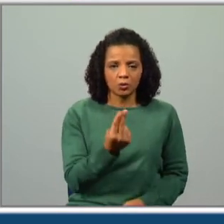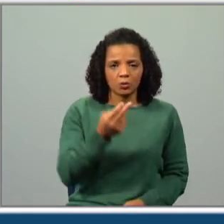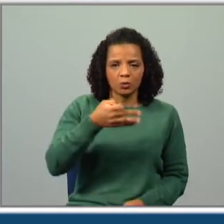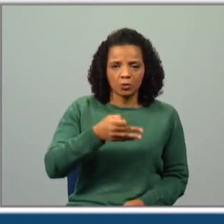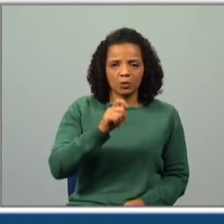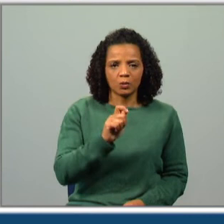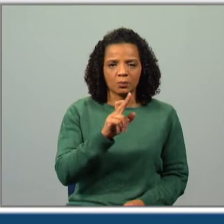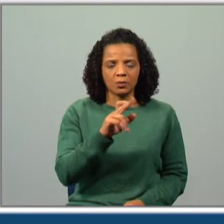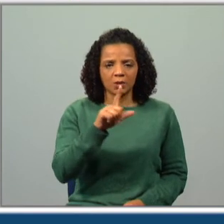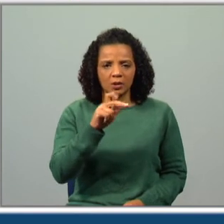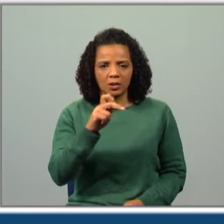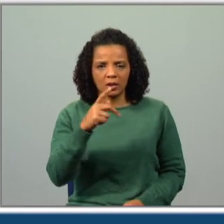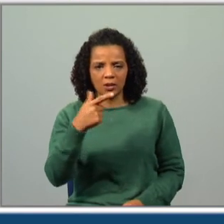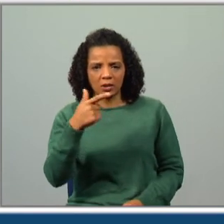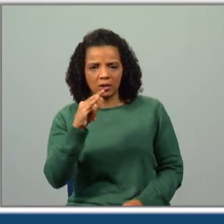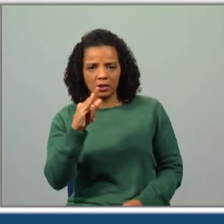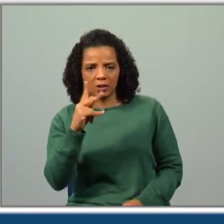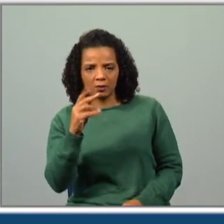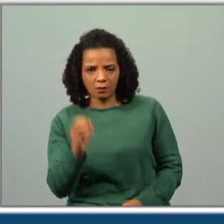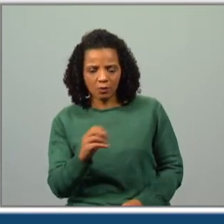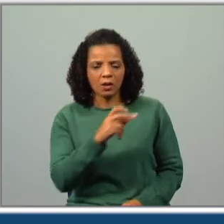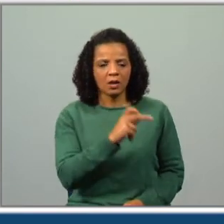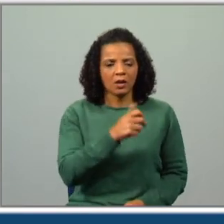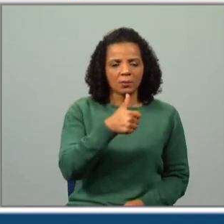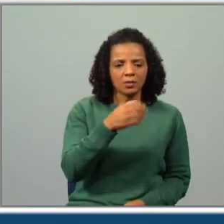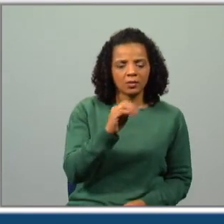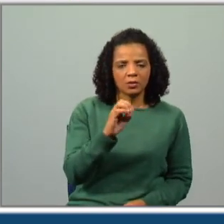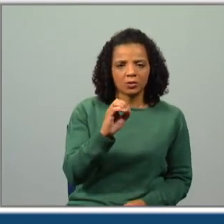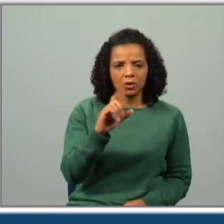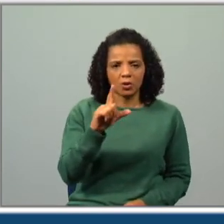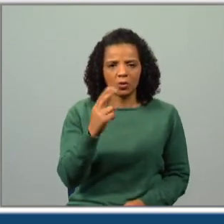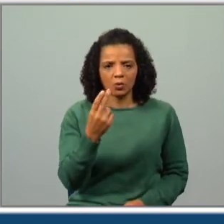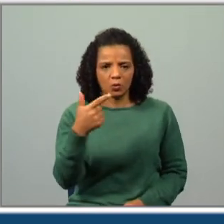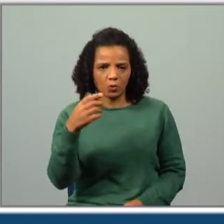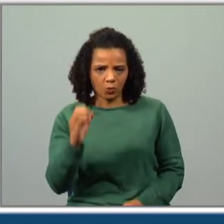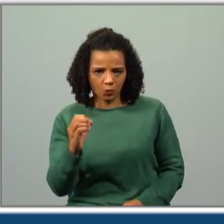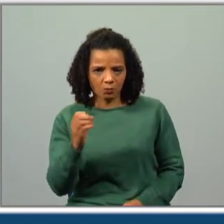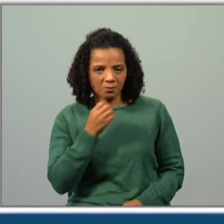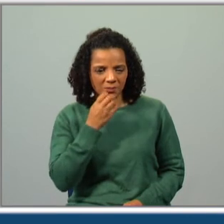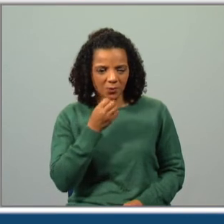absoluto. Até agora estamos a conseguir relembrar bem? Boa!